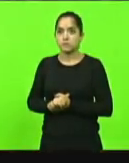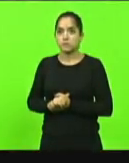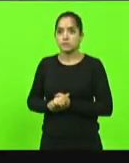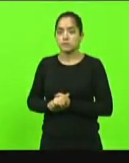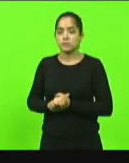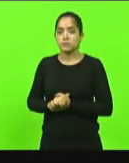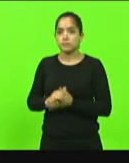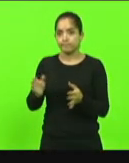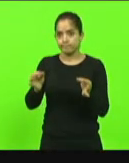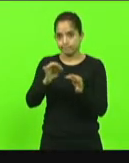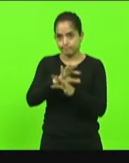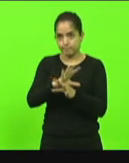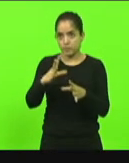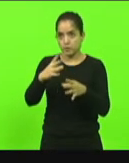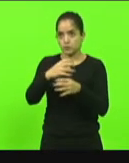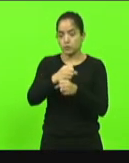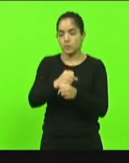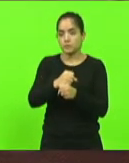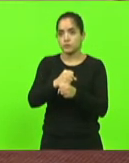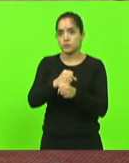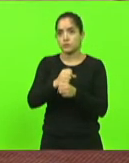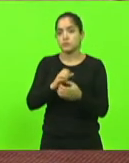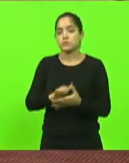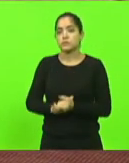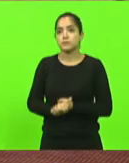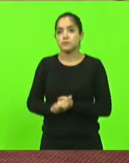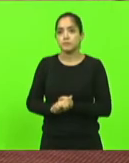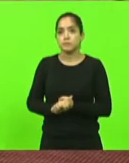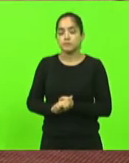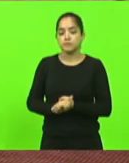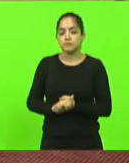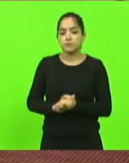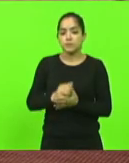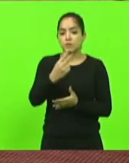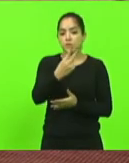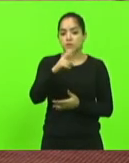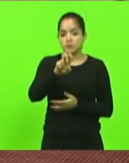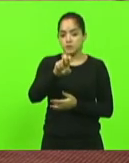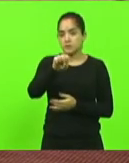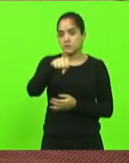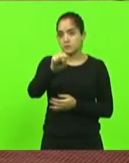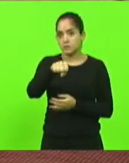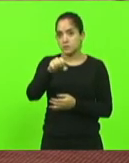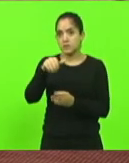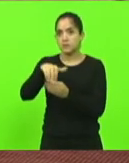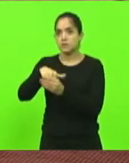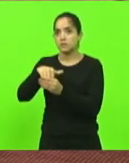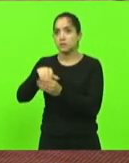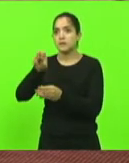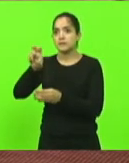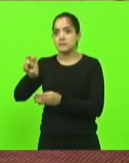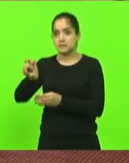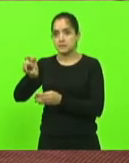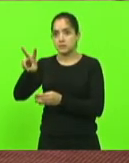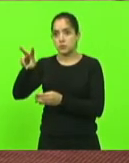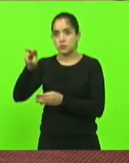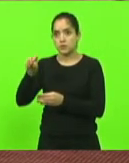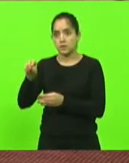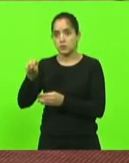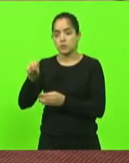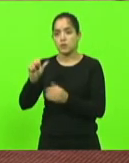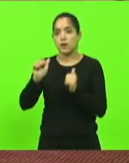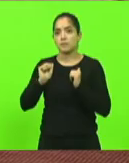Cerrada a votação, colhe o resultado. vota votos sim, 5 votos não,